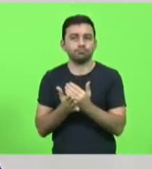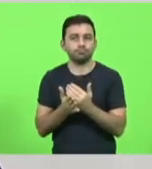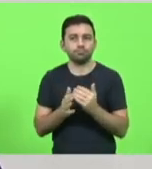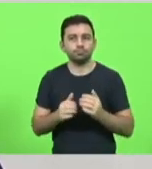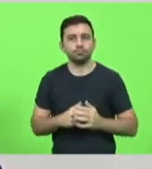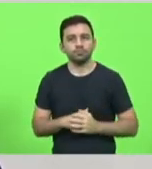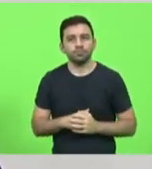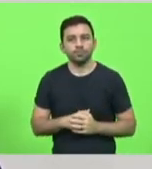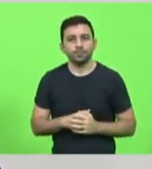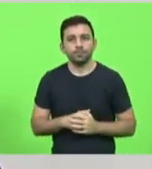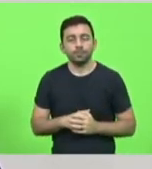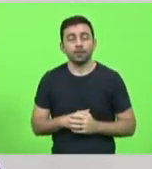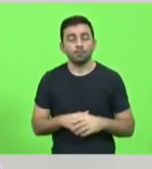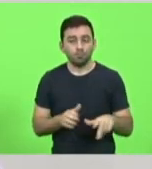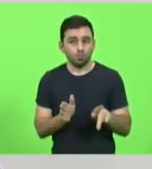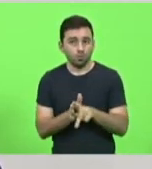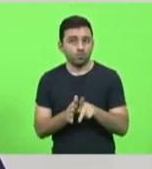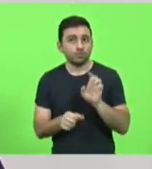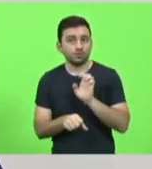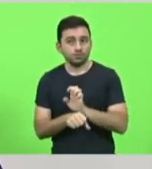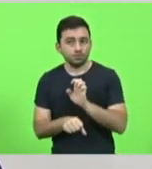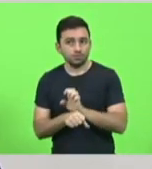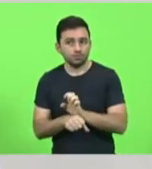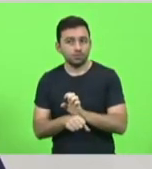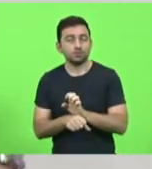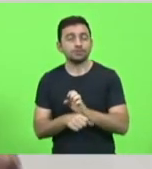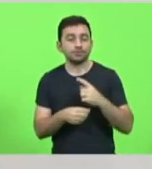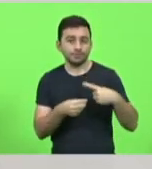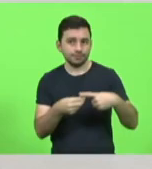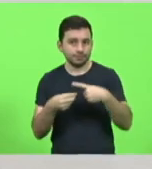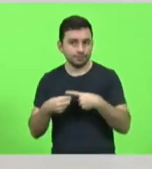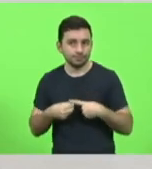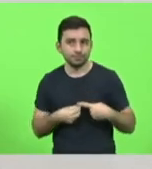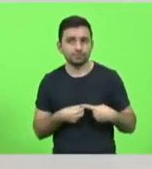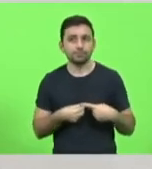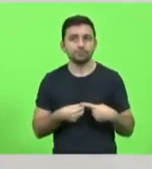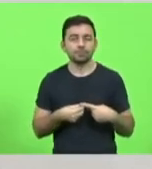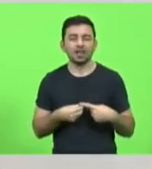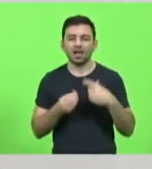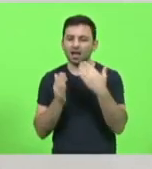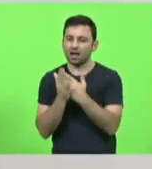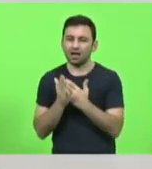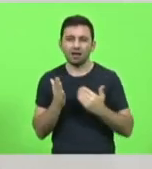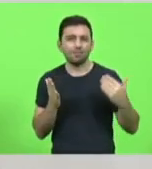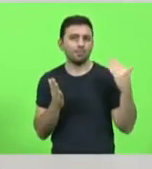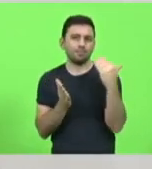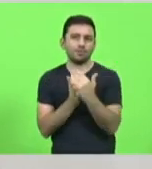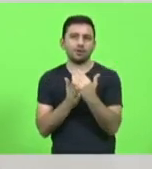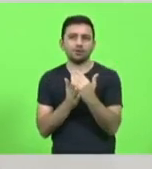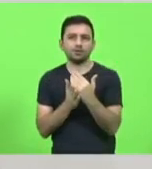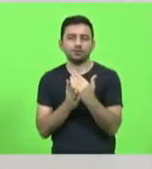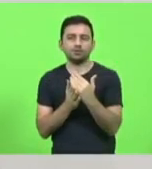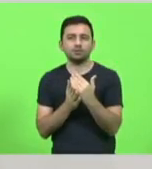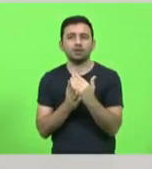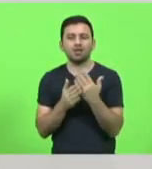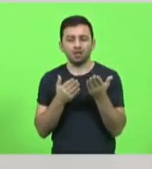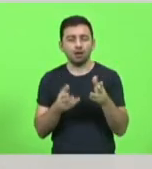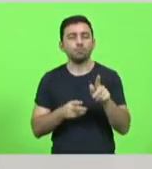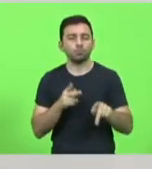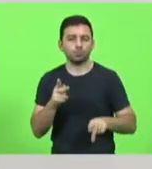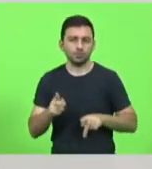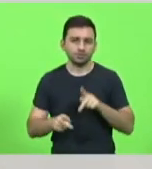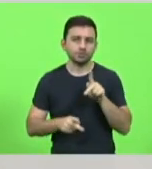do Estado, dos municípios, mas, acima de tudo, da própria população.